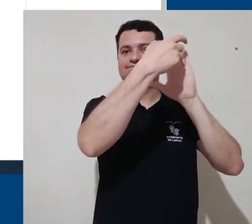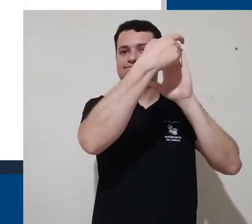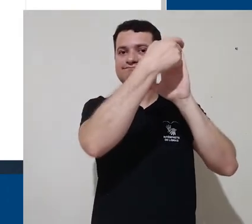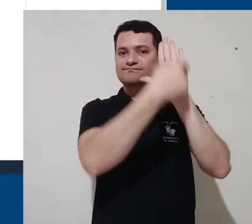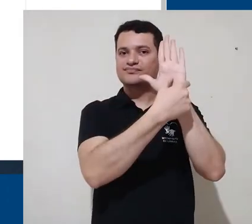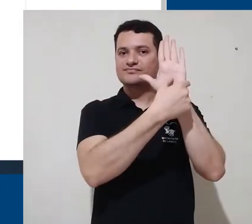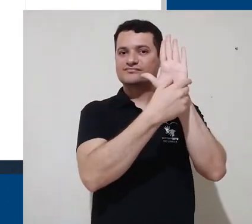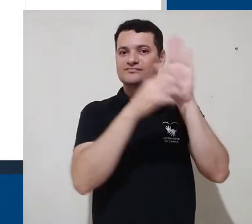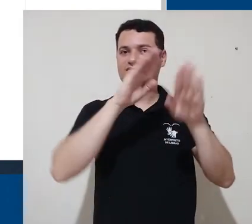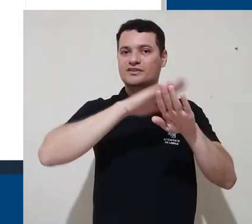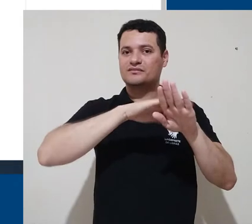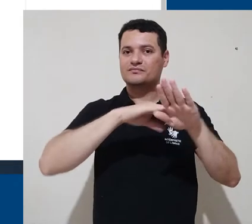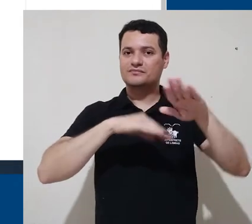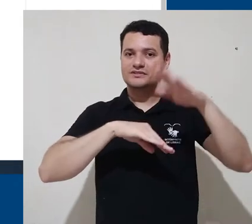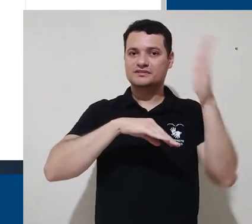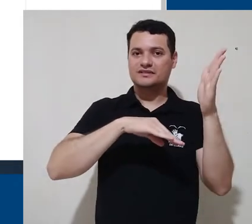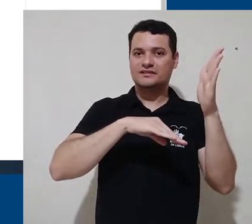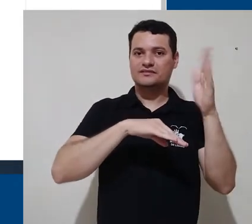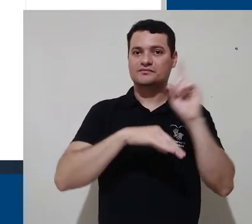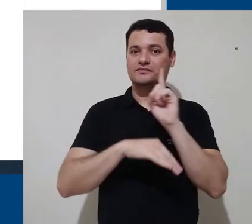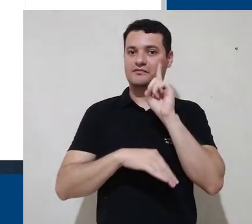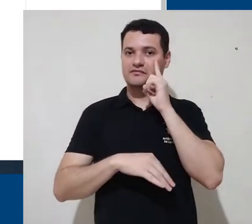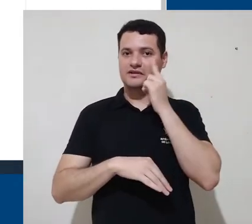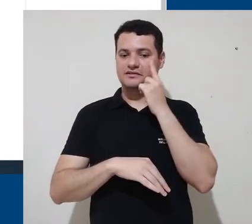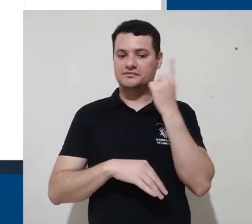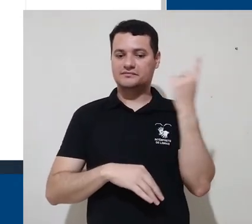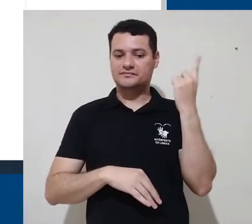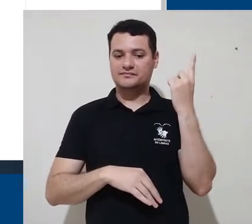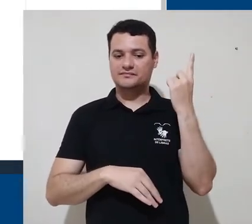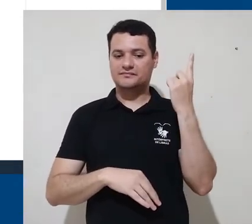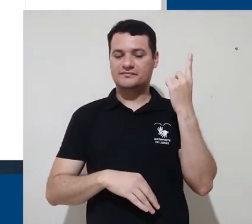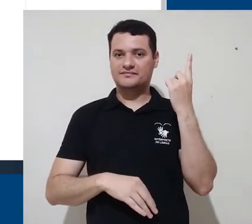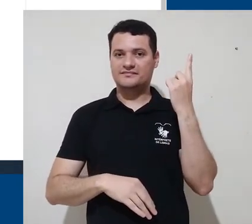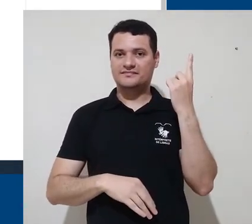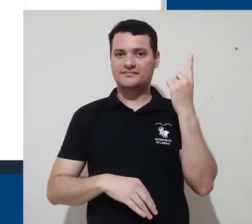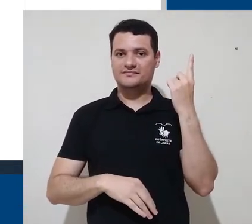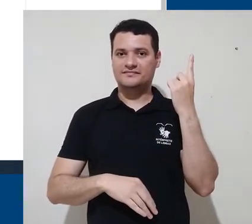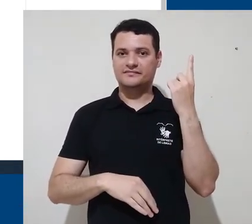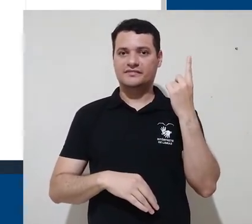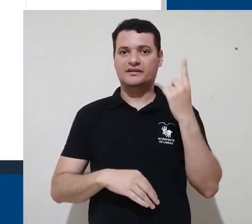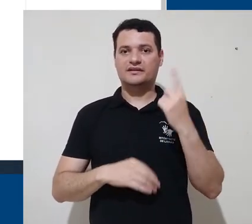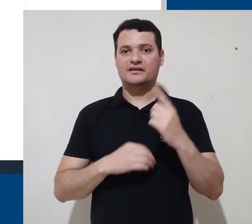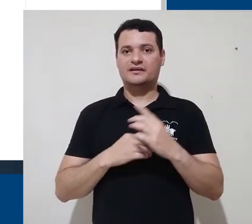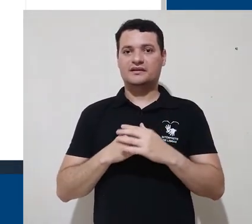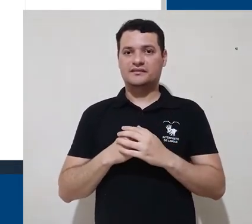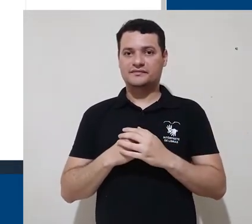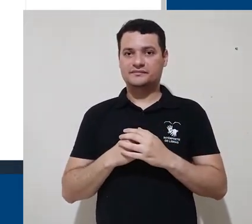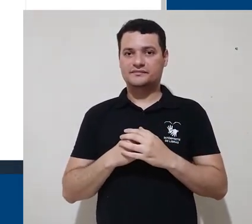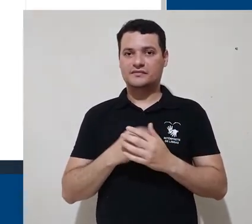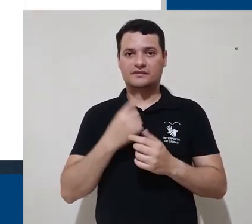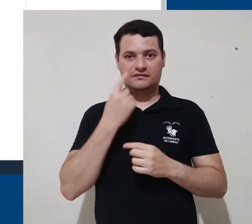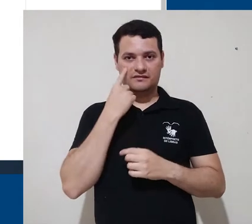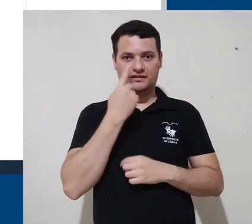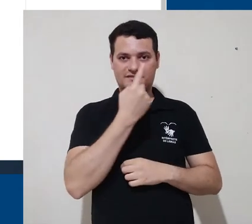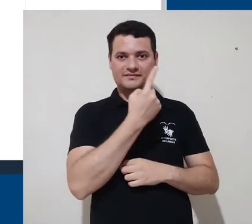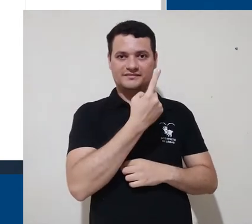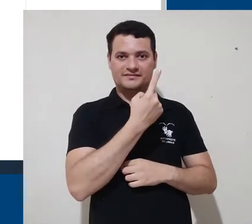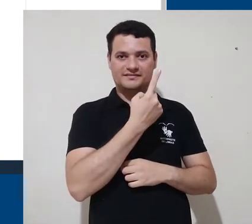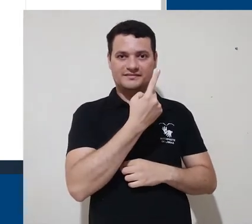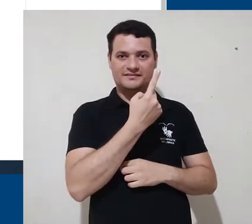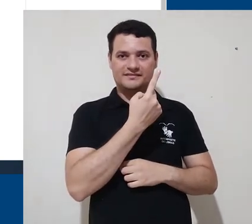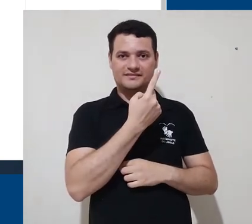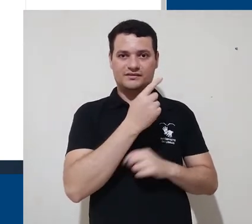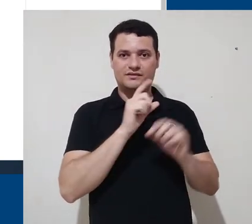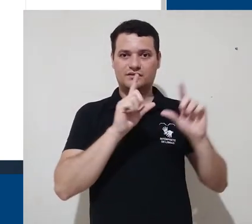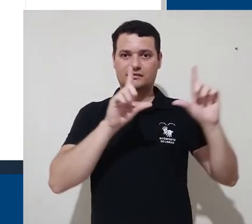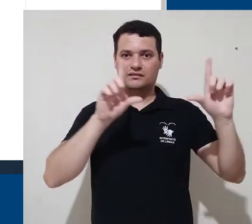localizado aqui no canto esquerdo, na parte superior da tela. A presença do painel de login na